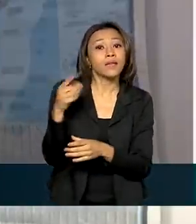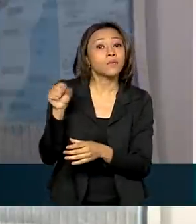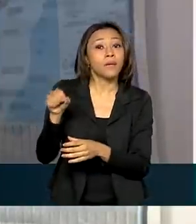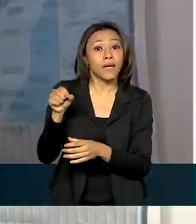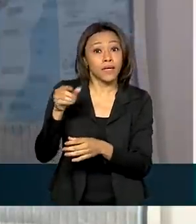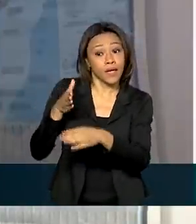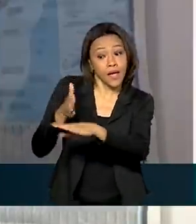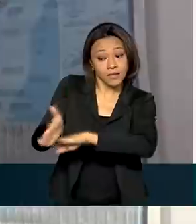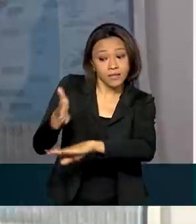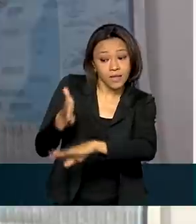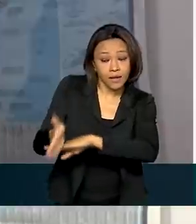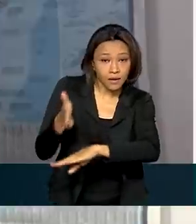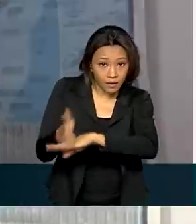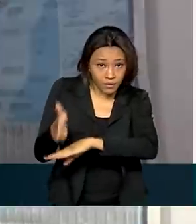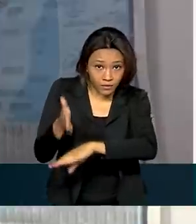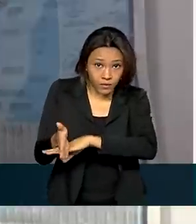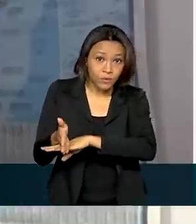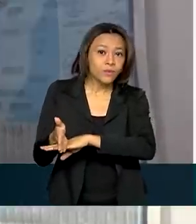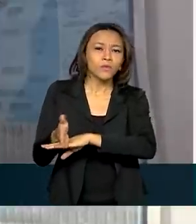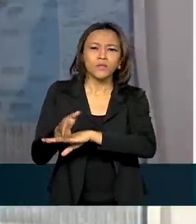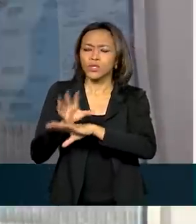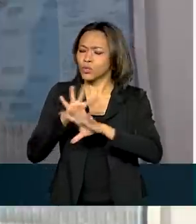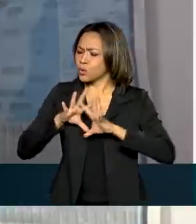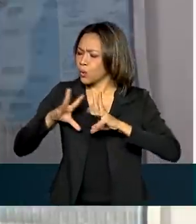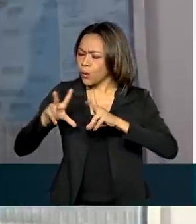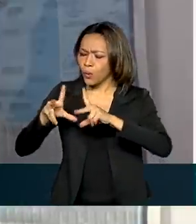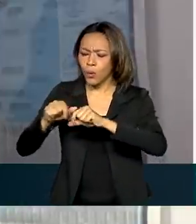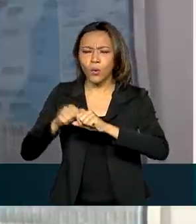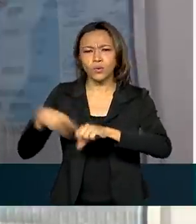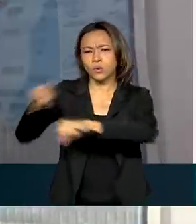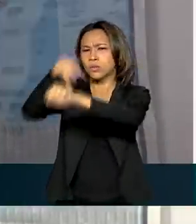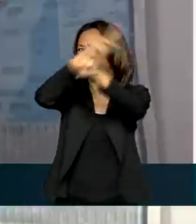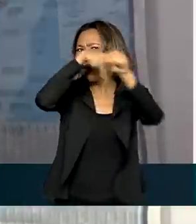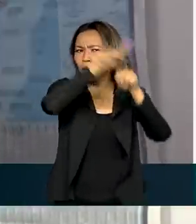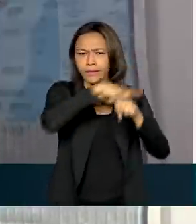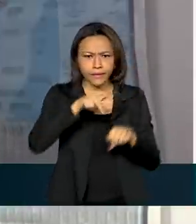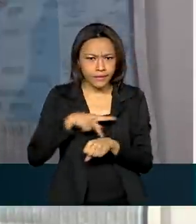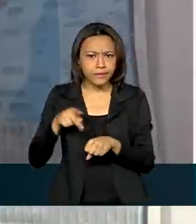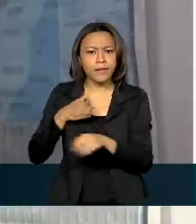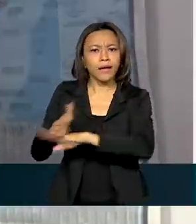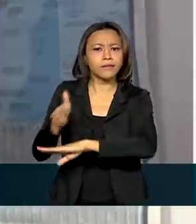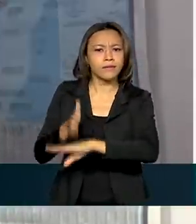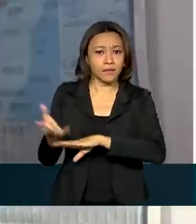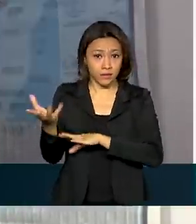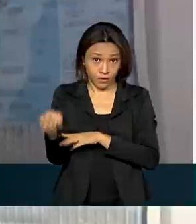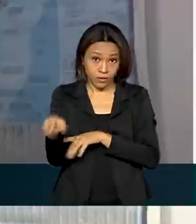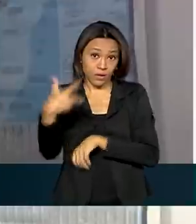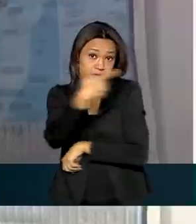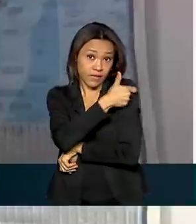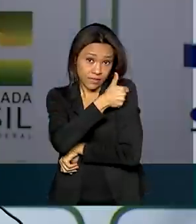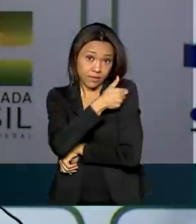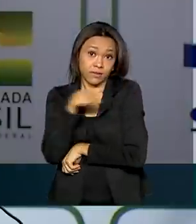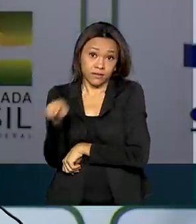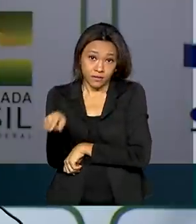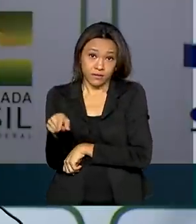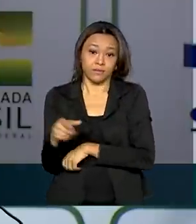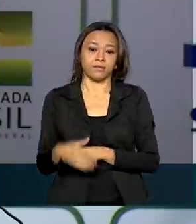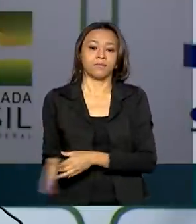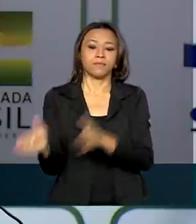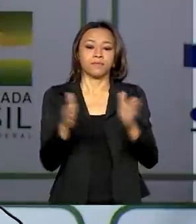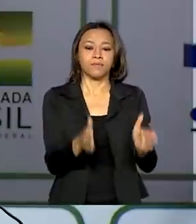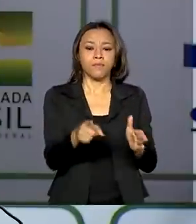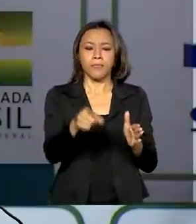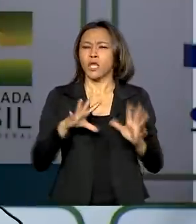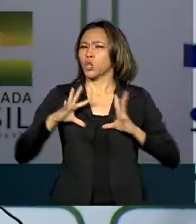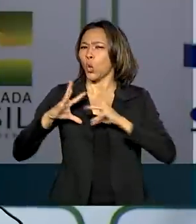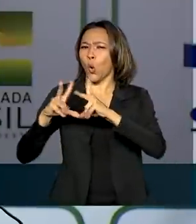acesso justo e equitativo de todos os países a futuras vacinas para a Covid-19. Todas as vacinas